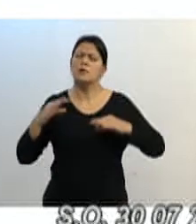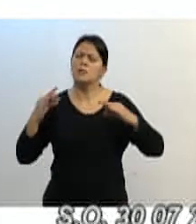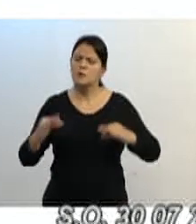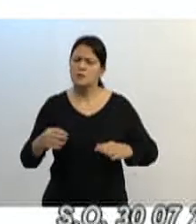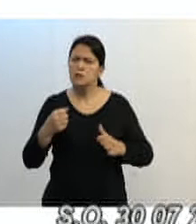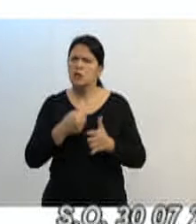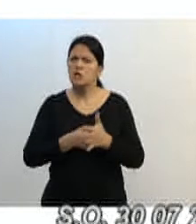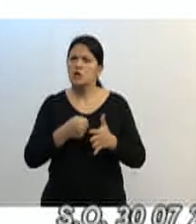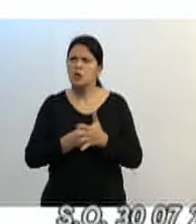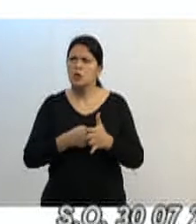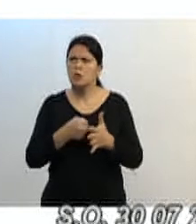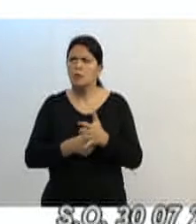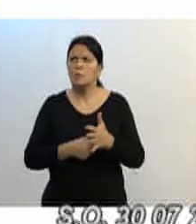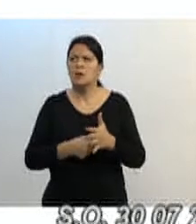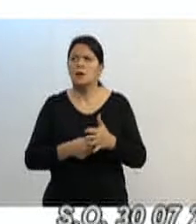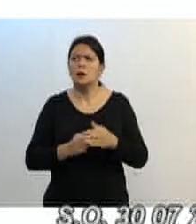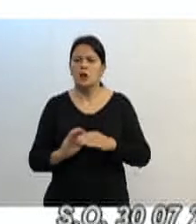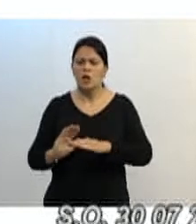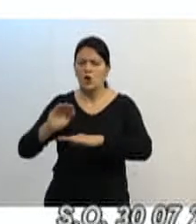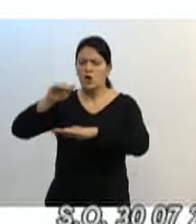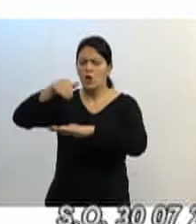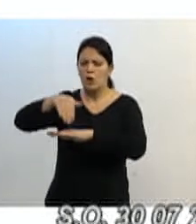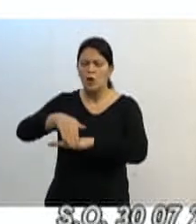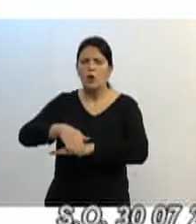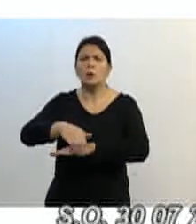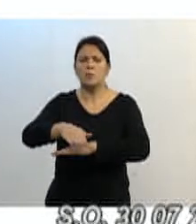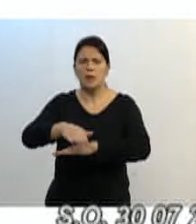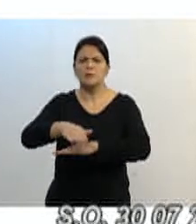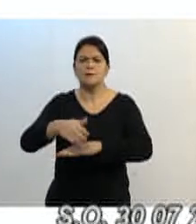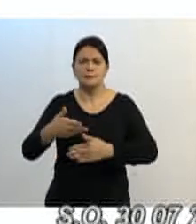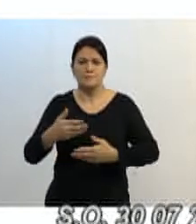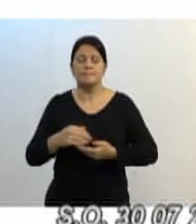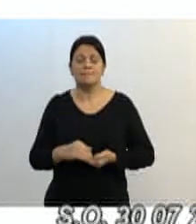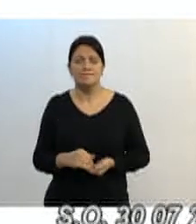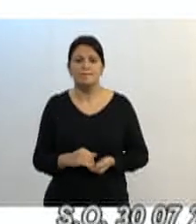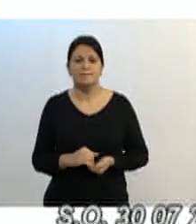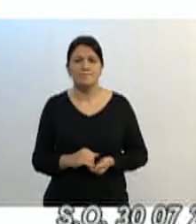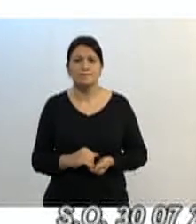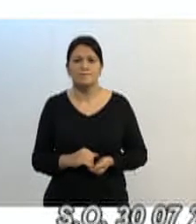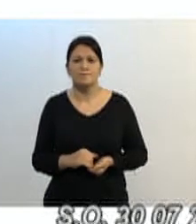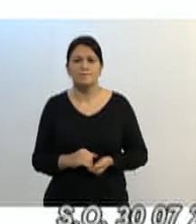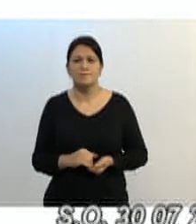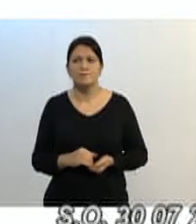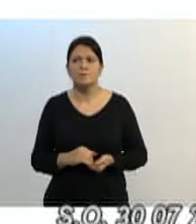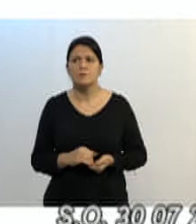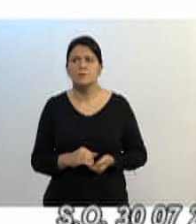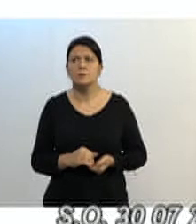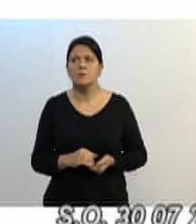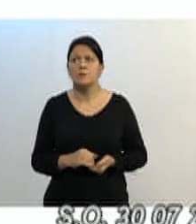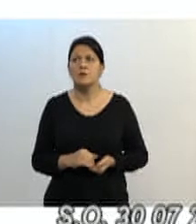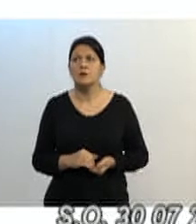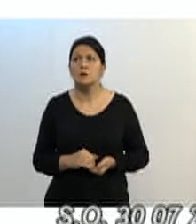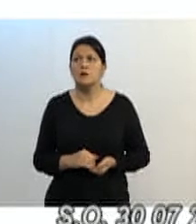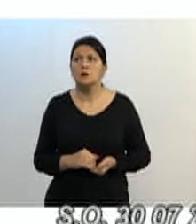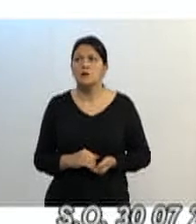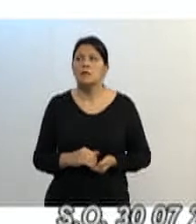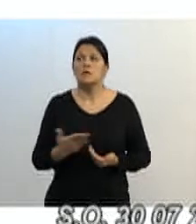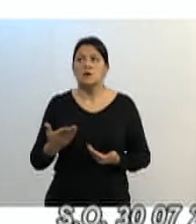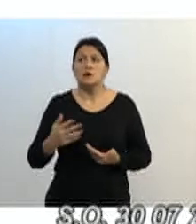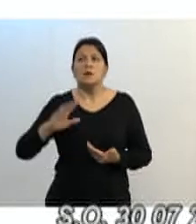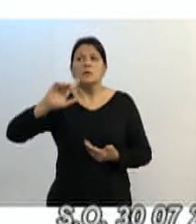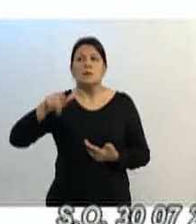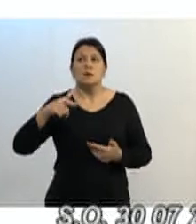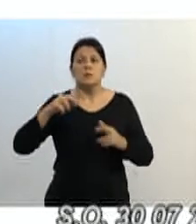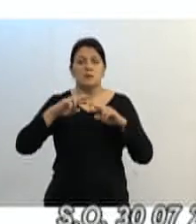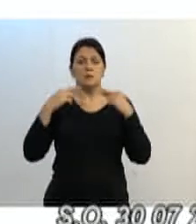a lombada no acesso dessa via, da segurança. E a segunda foto ali. Após essa reunião, só estava eu